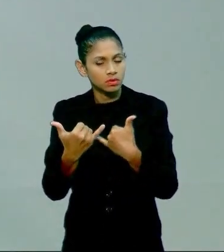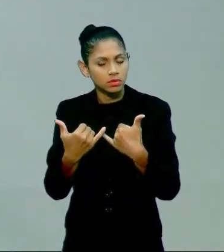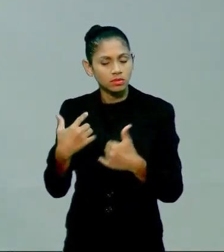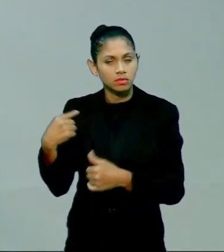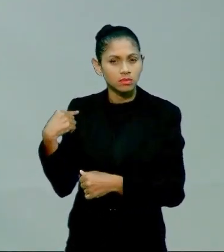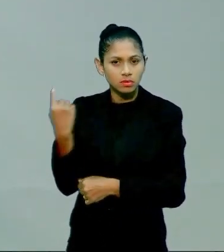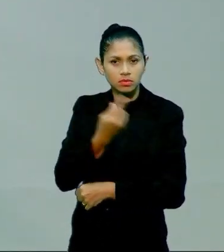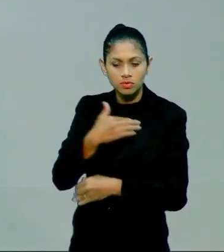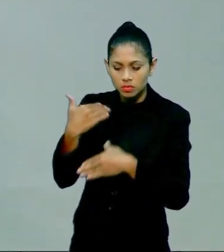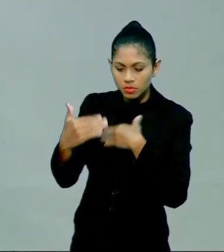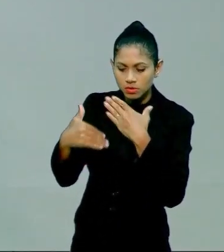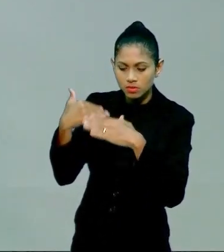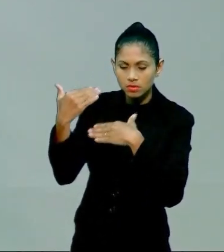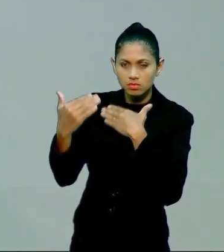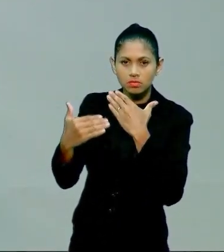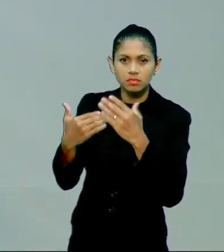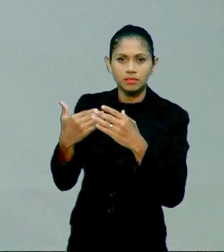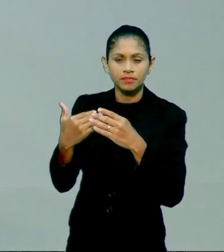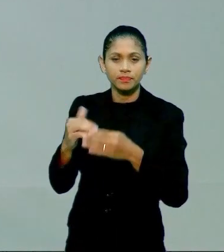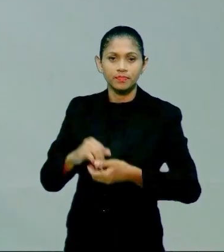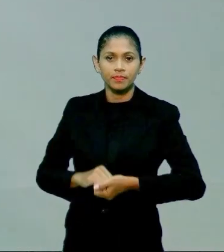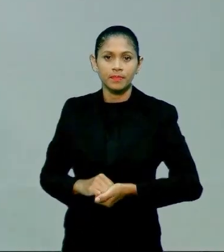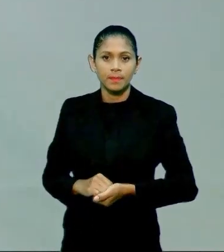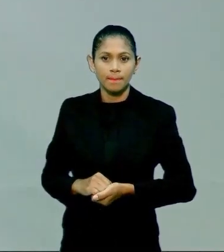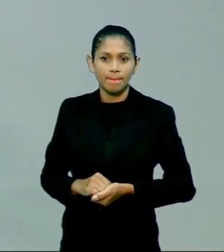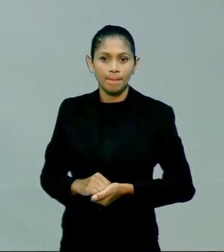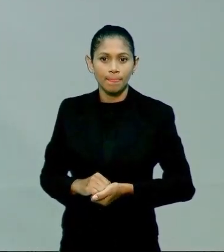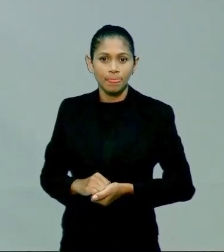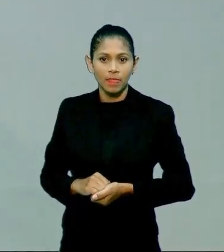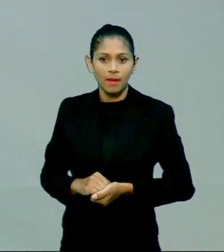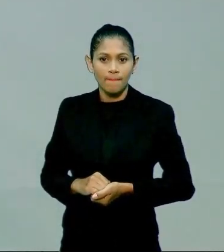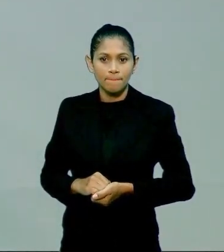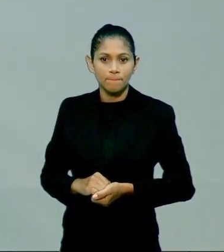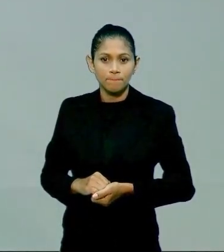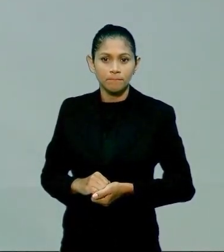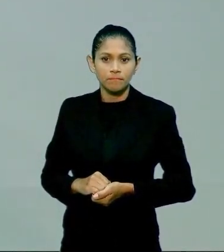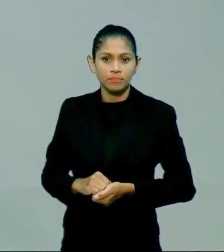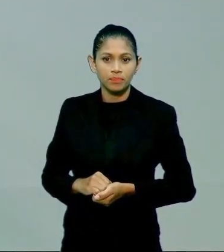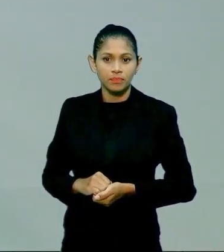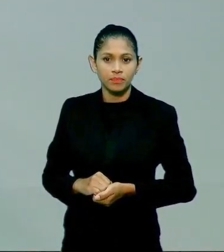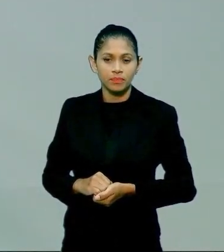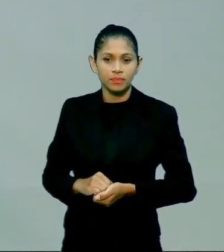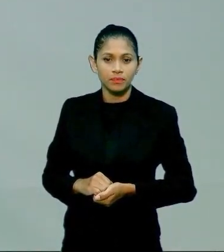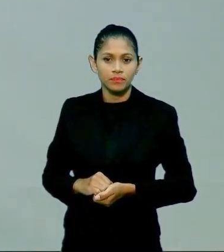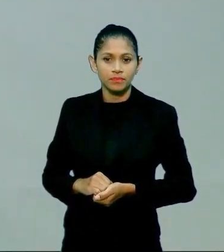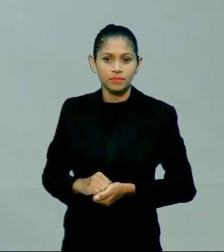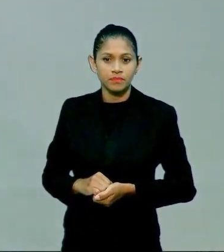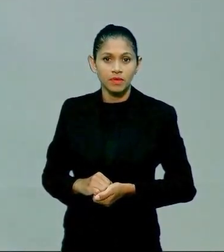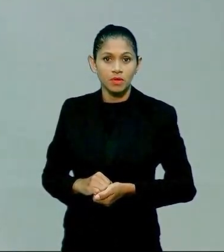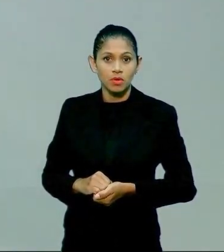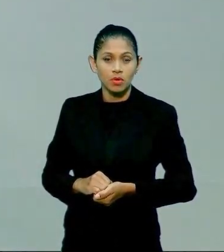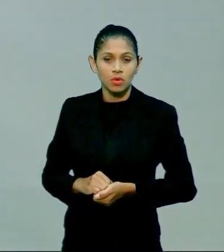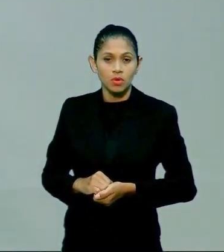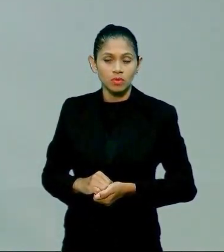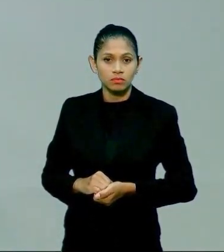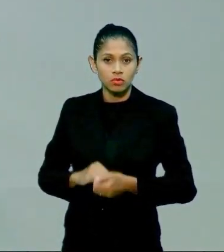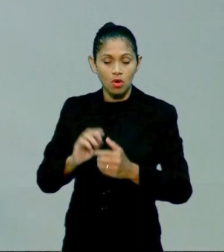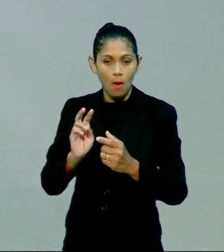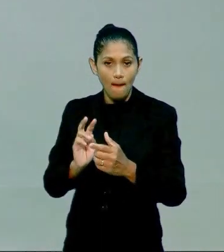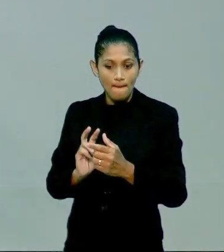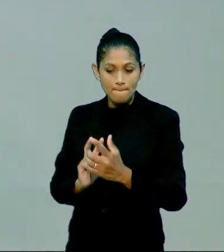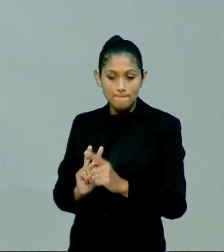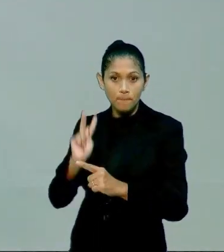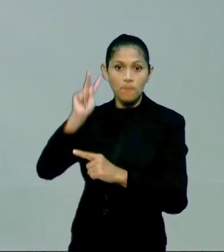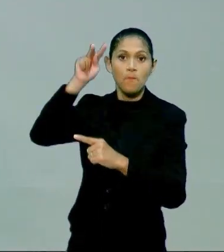determinadas ações. Quem já brincou de pula-carniça, que é aquele que a gente se monta, já pensou pulando por cima dessa bancada, e pula por cima do